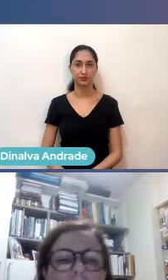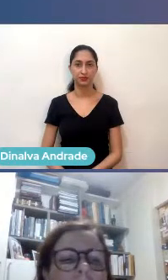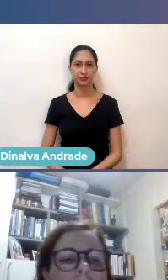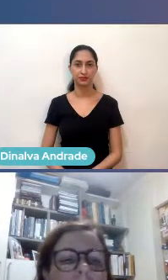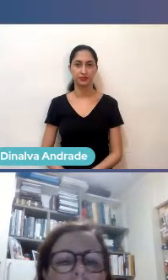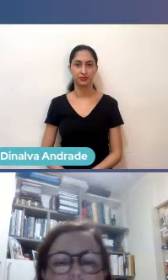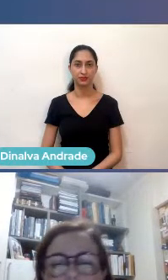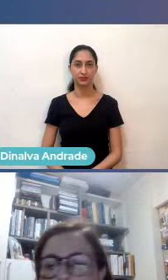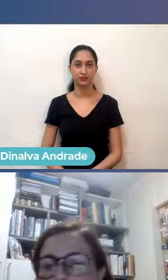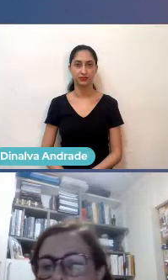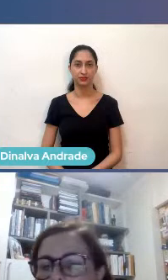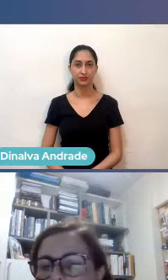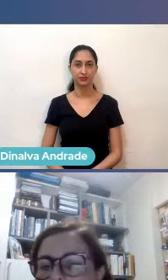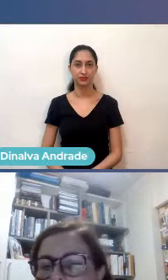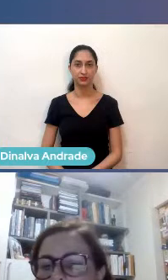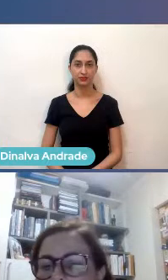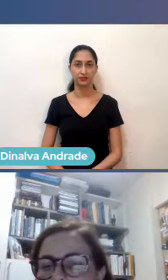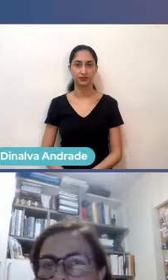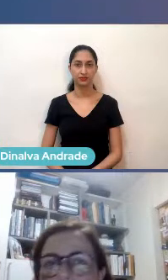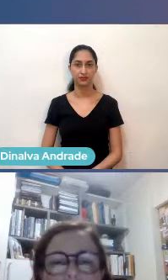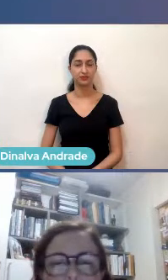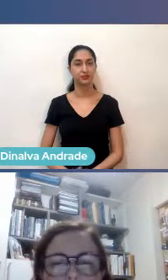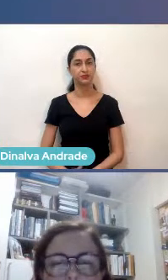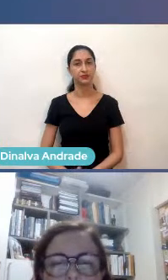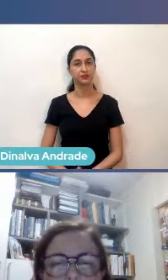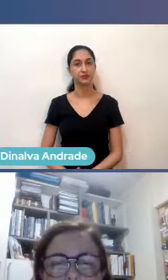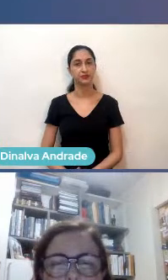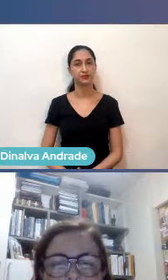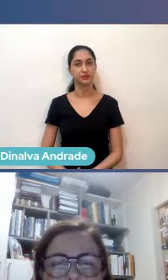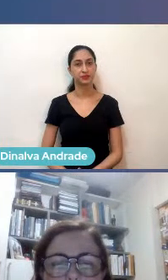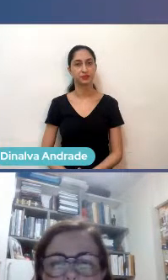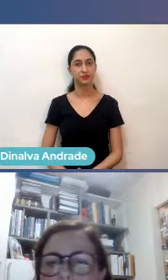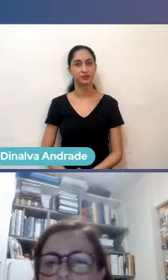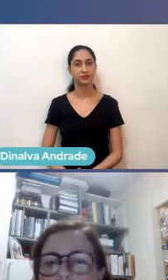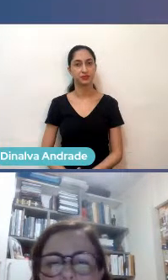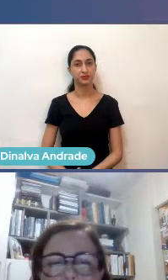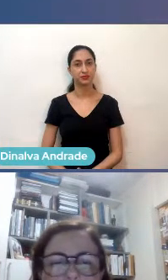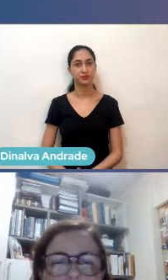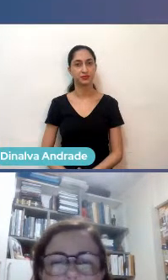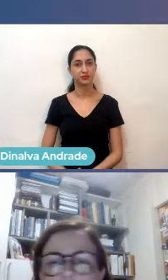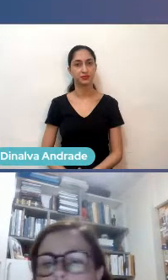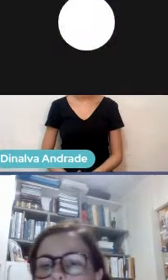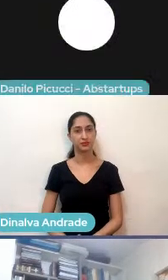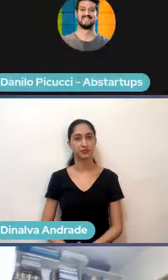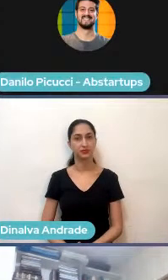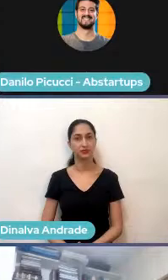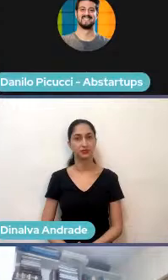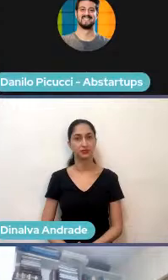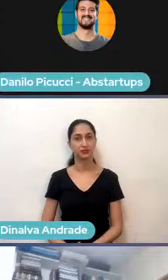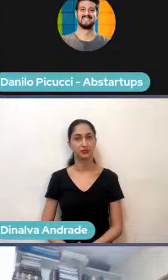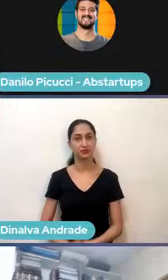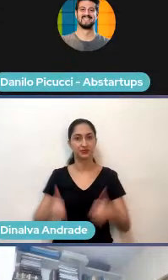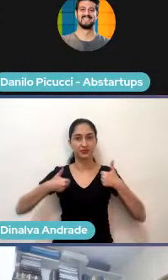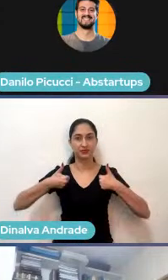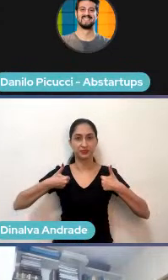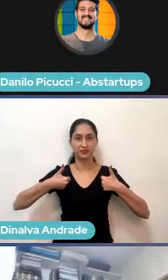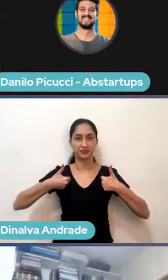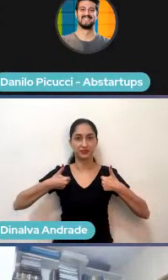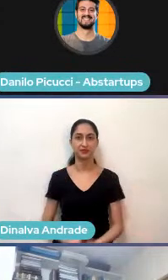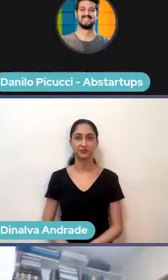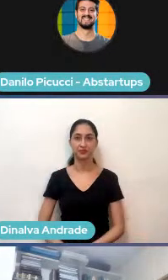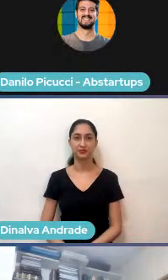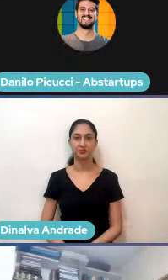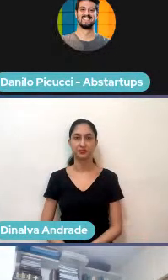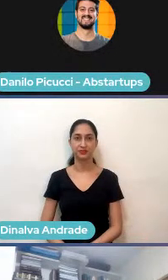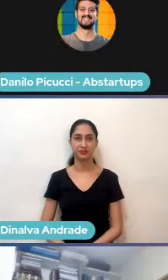Então, aqui apresentando rapidamente aqui para vocês. Vou só olhar aqui se de fato estão visualizando, ok? Estamos